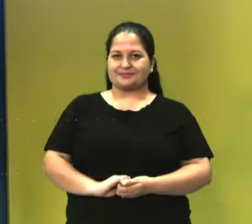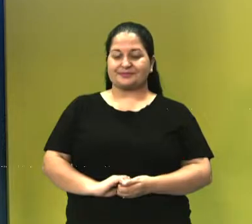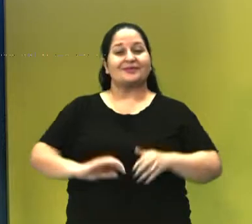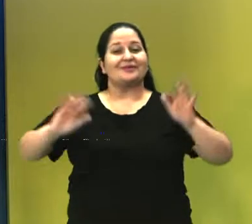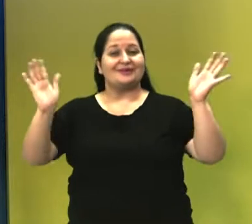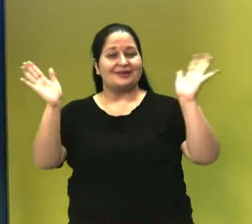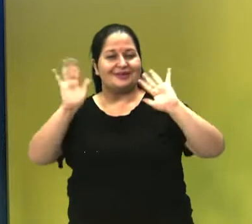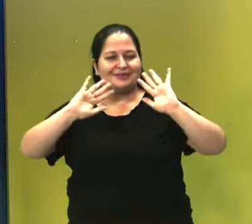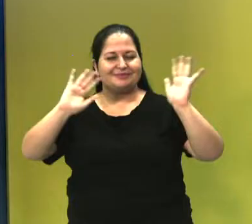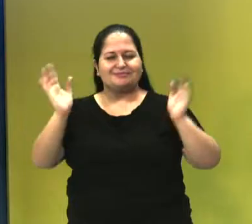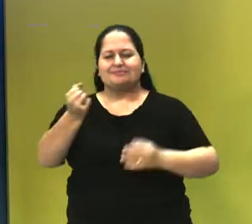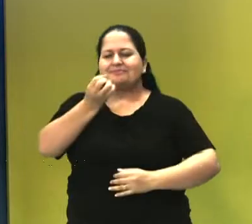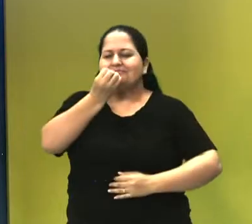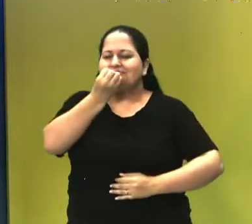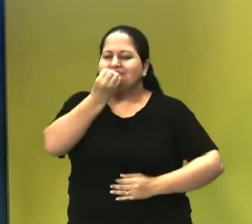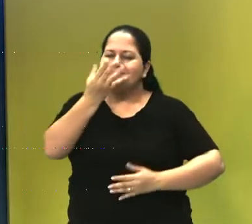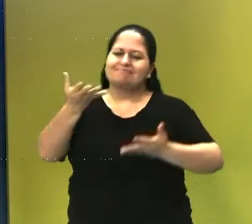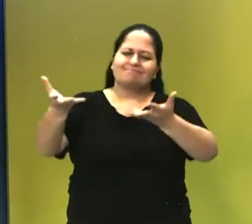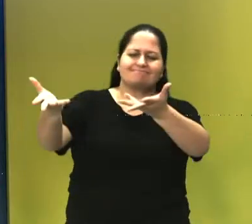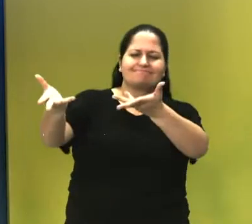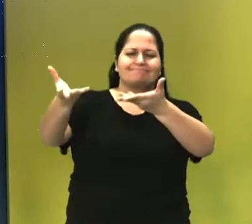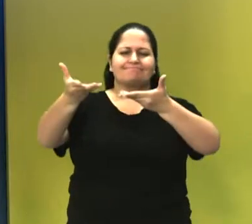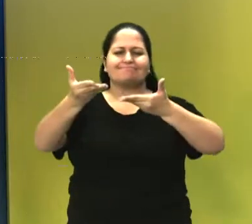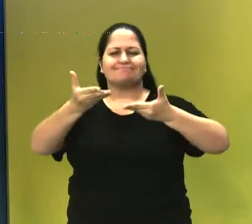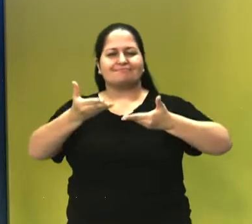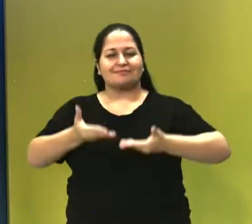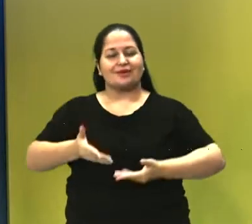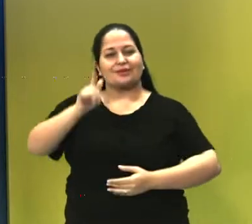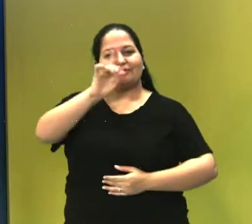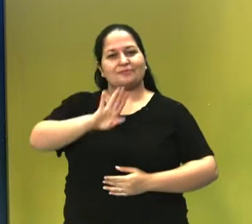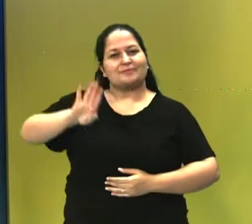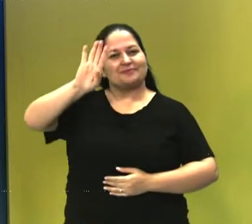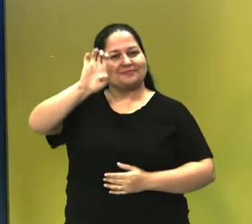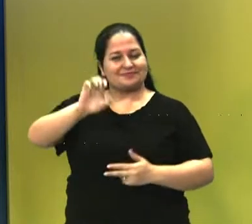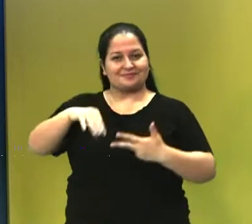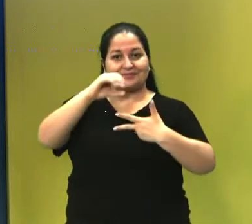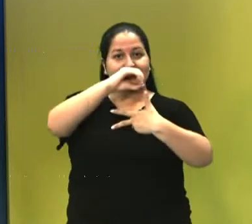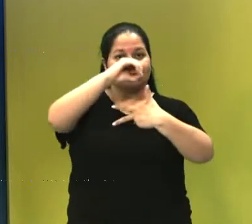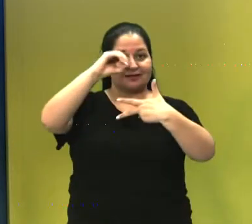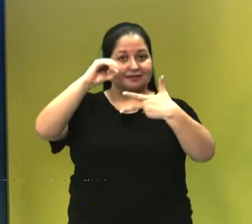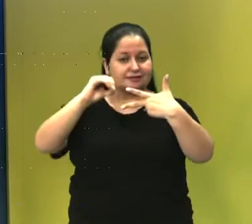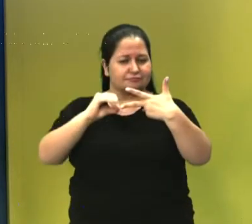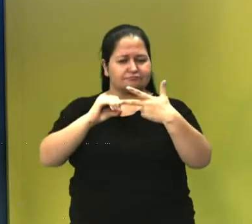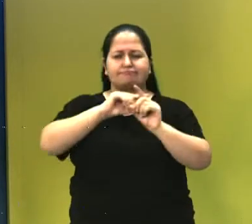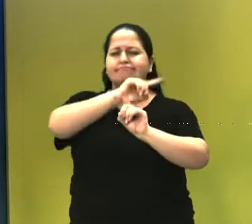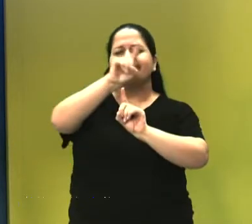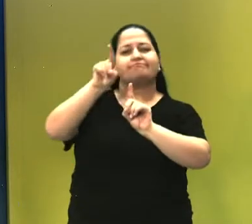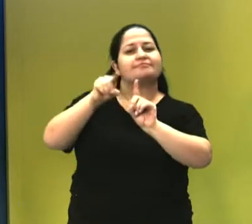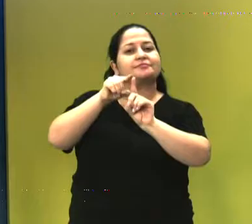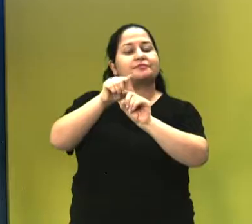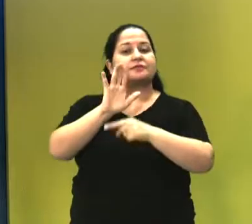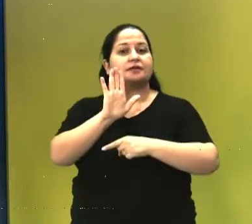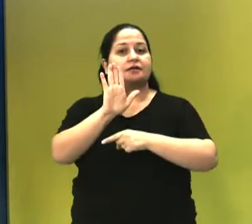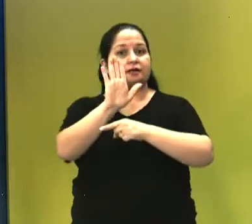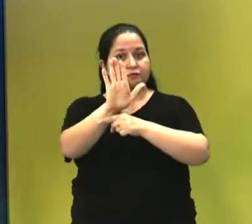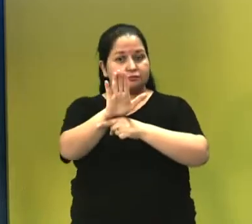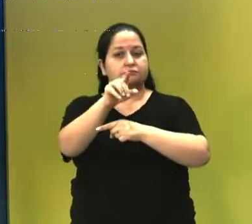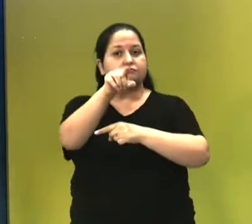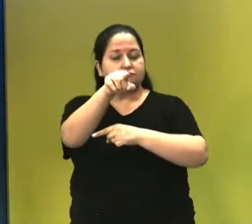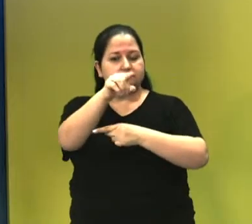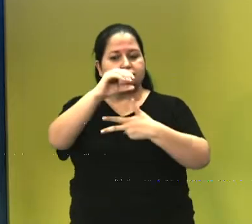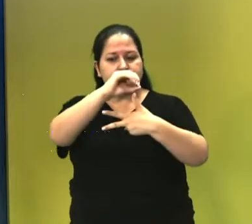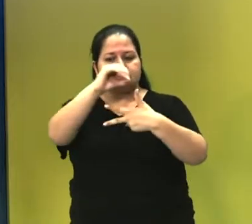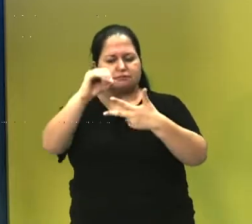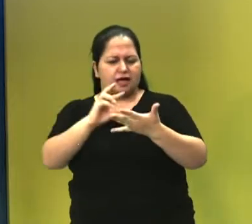Olá, sejam bem-vindos e bem-vindas ao Goiás Bem no Enem. Este programa tem o objetivo de contribuir para que você